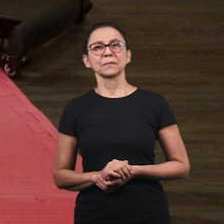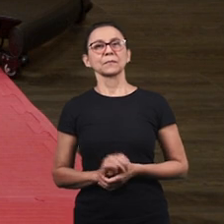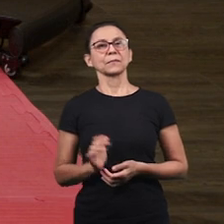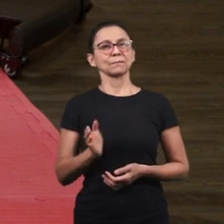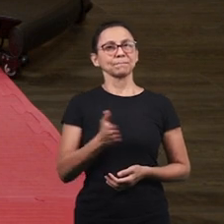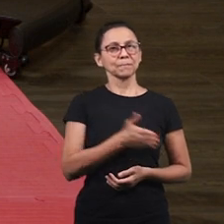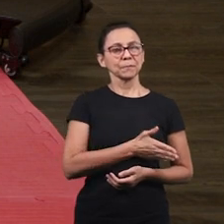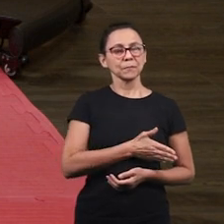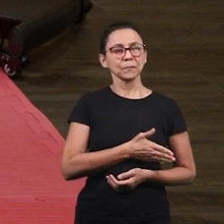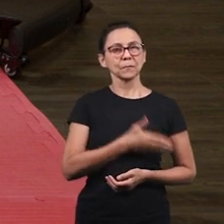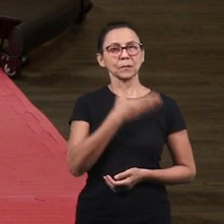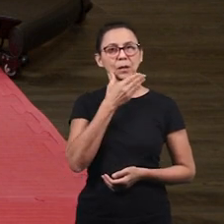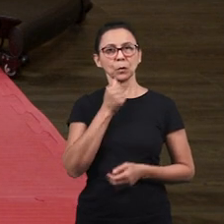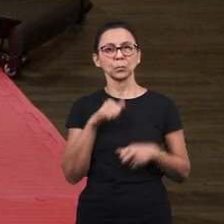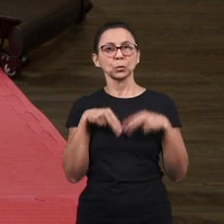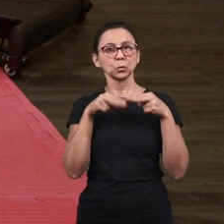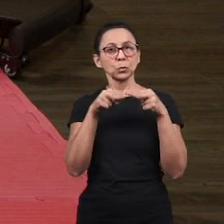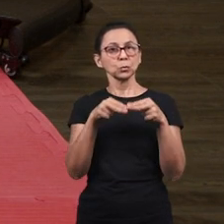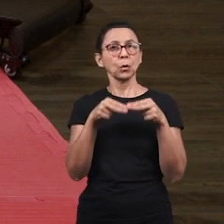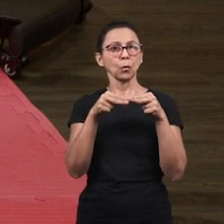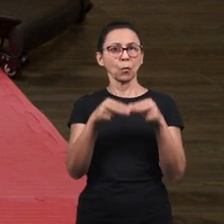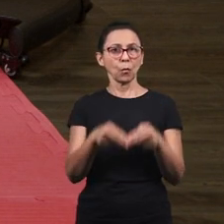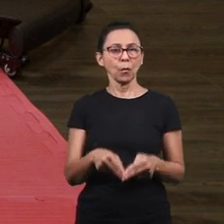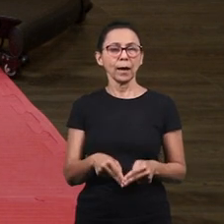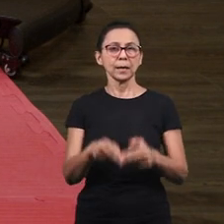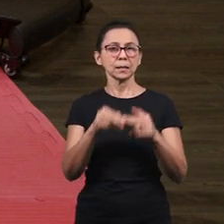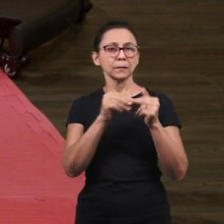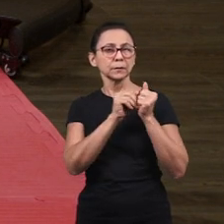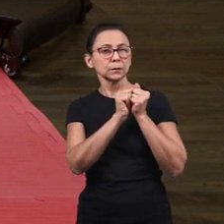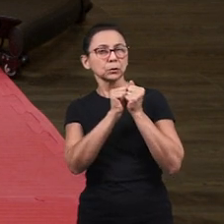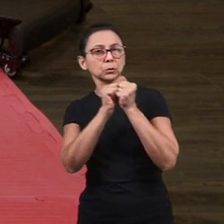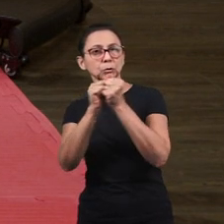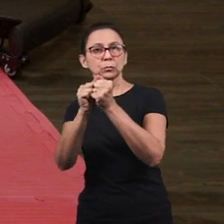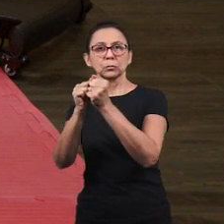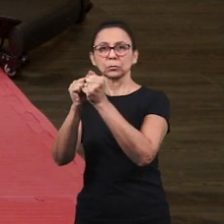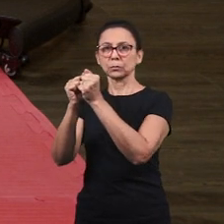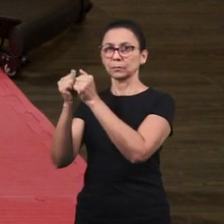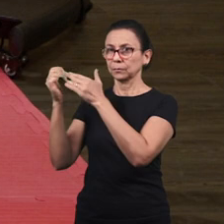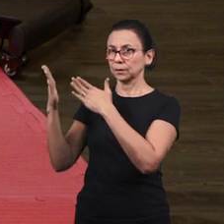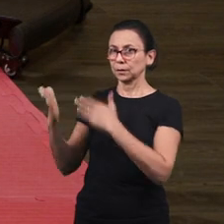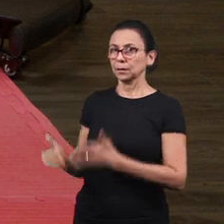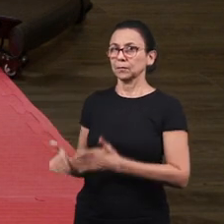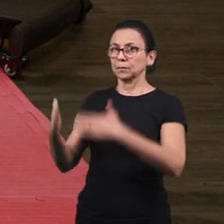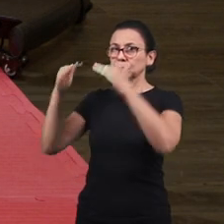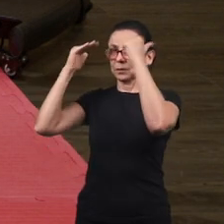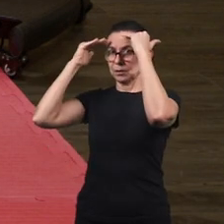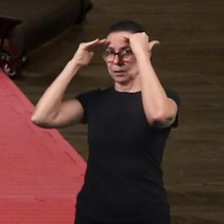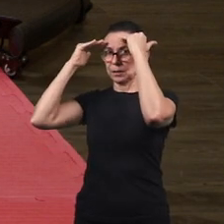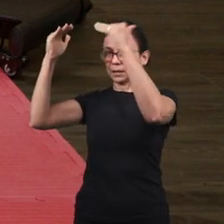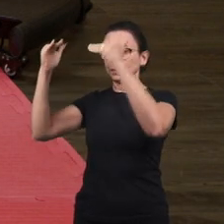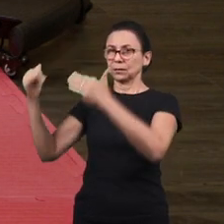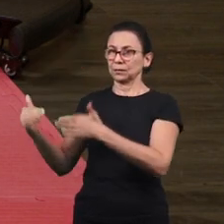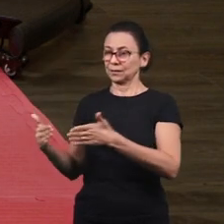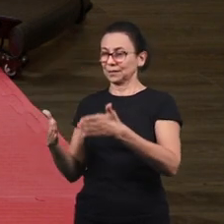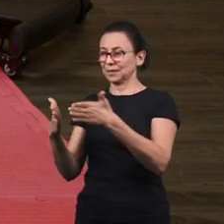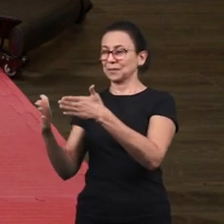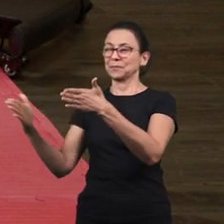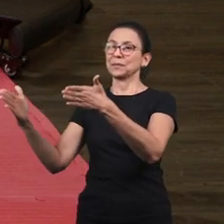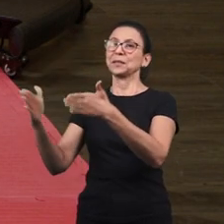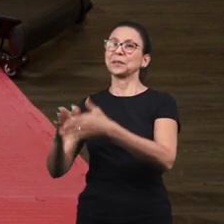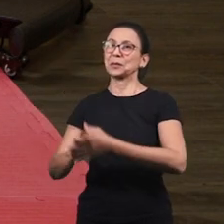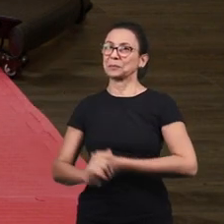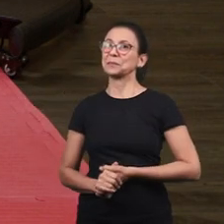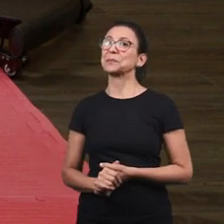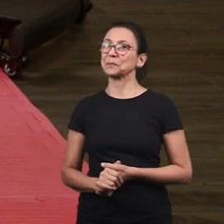andou com Deus Ele andou no caminho do Senhor Então hoje nós aprendemos que nós